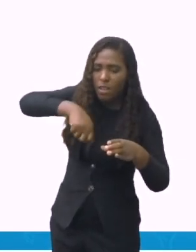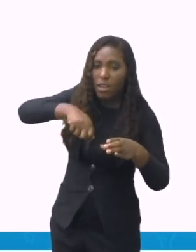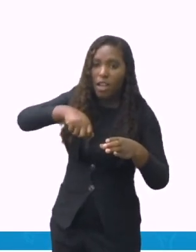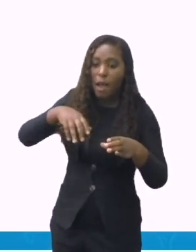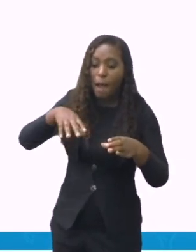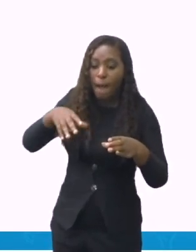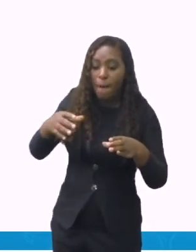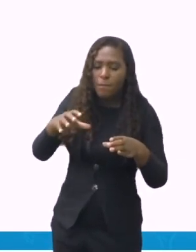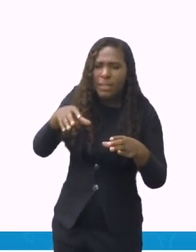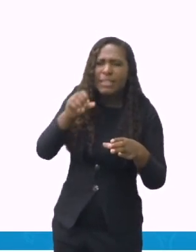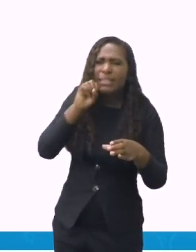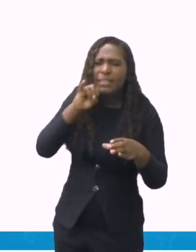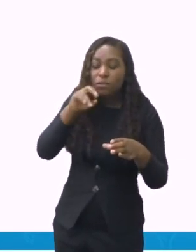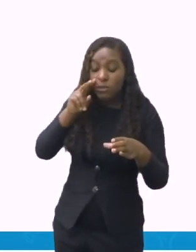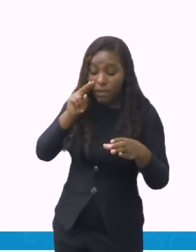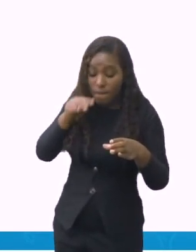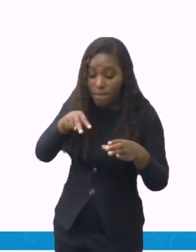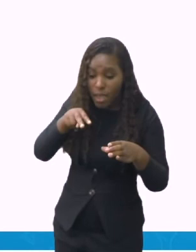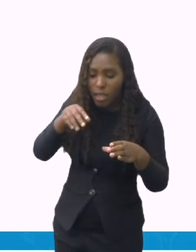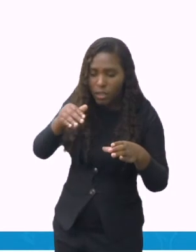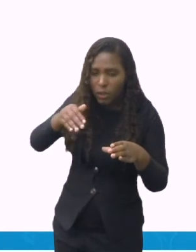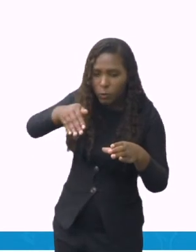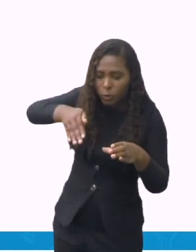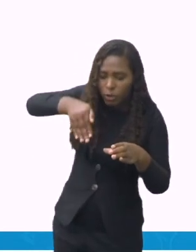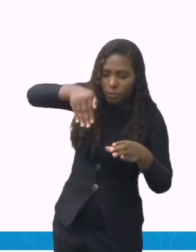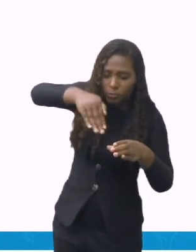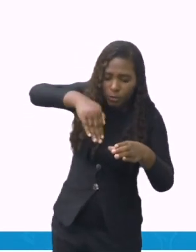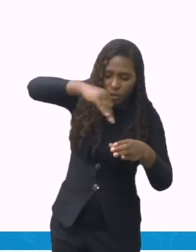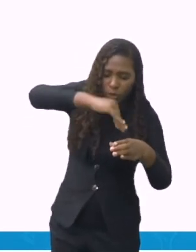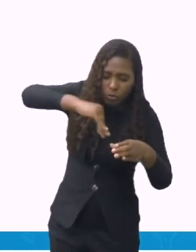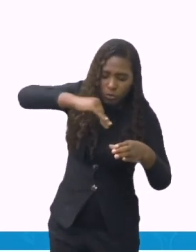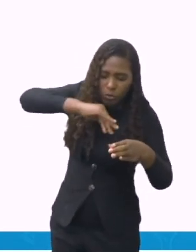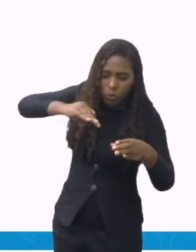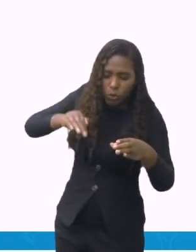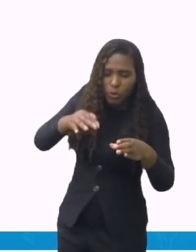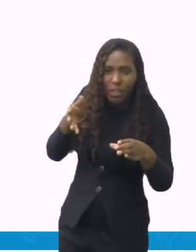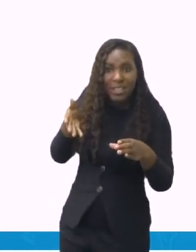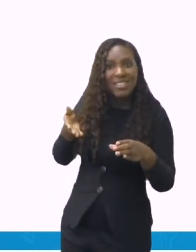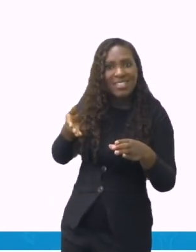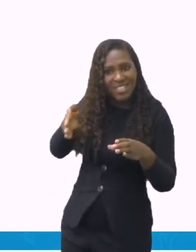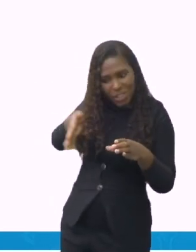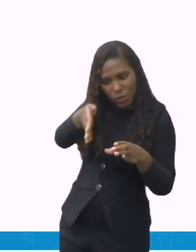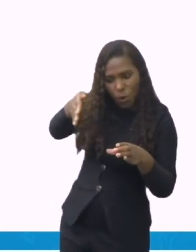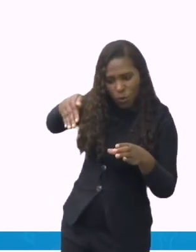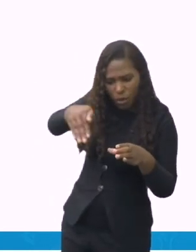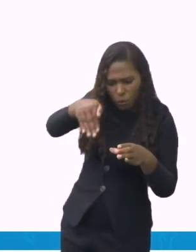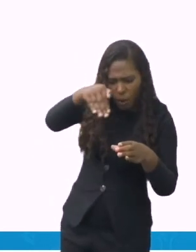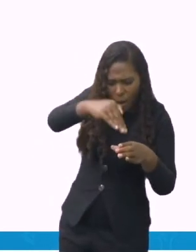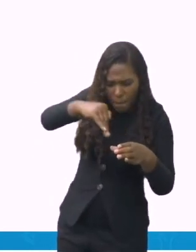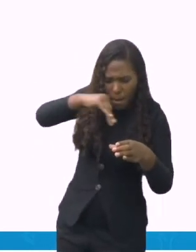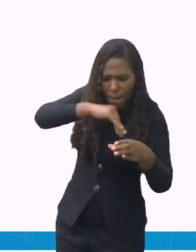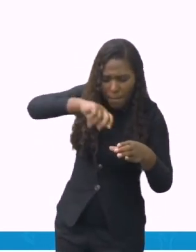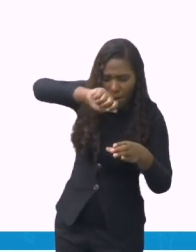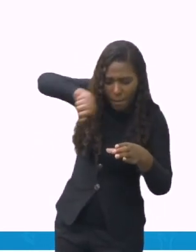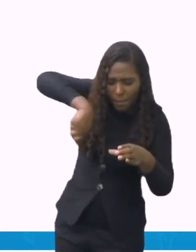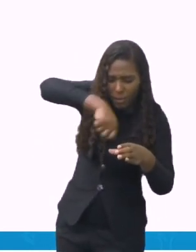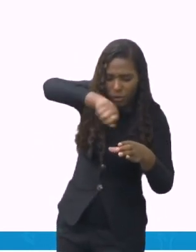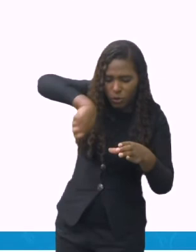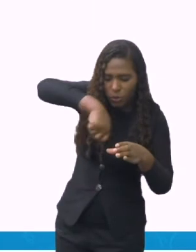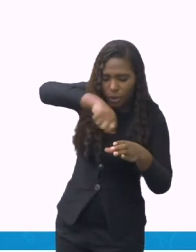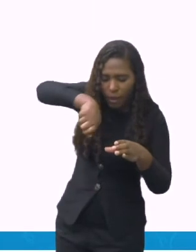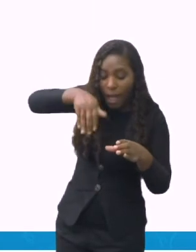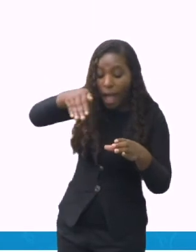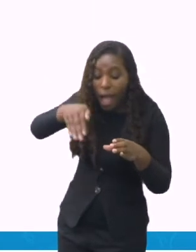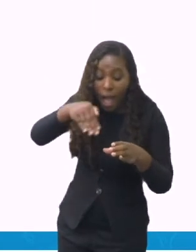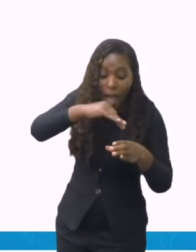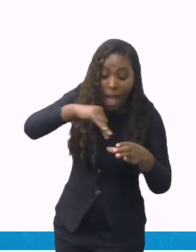Eu falei o passo a passo que deve se fazer. Então, se você levar a panela para o fogo, acender o fogo